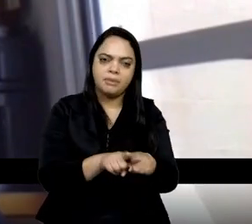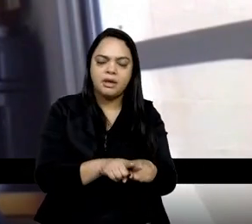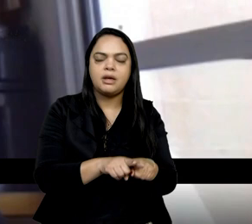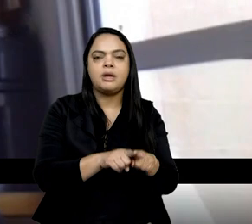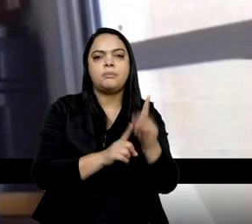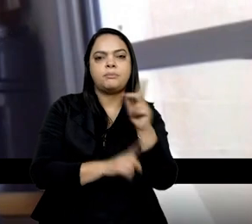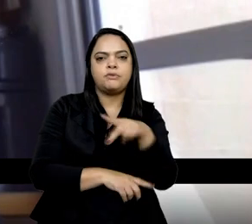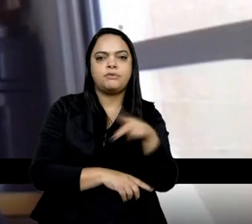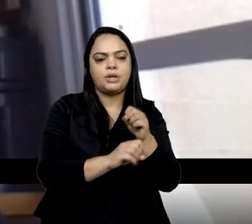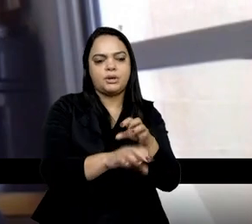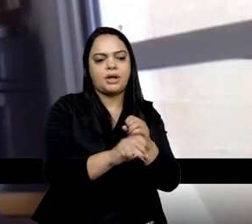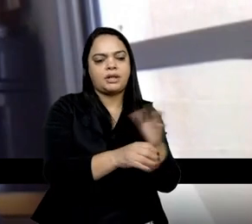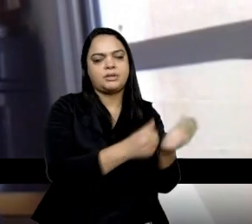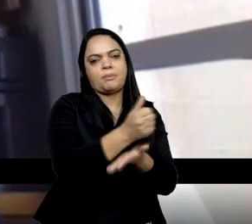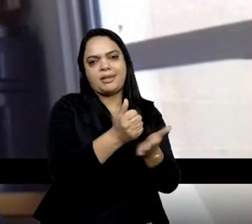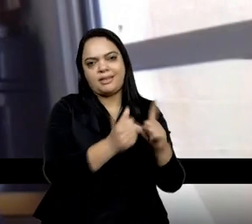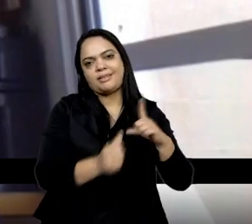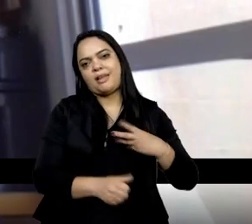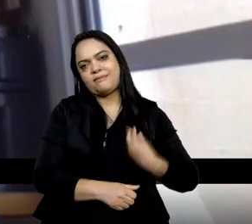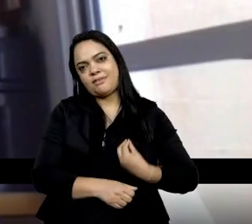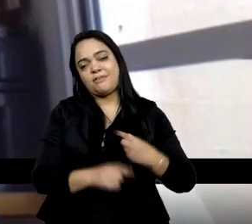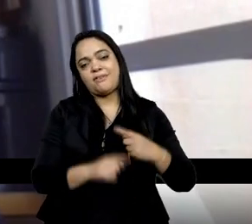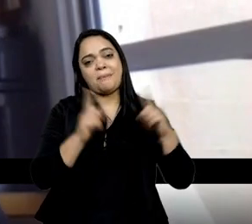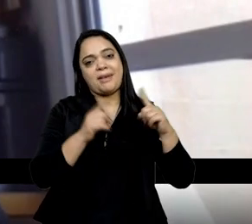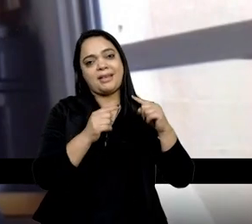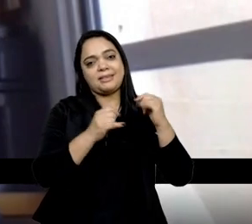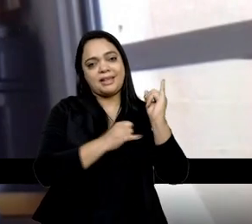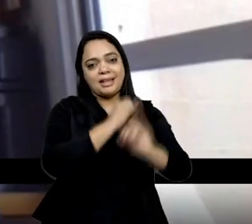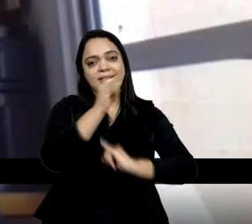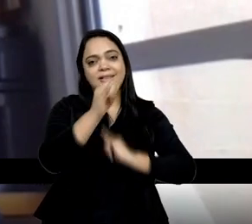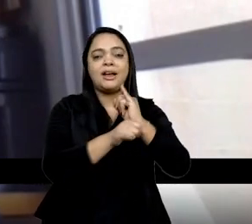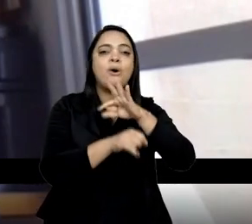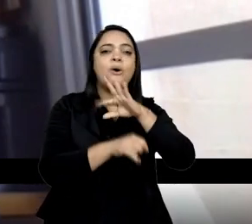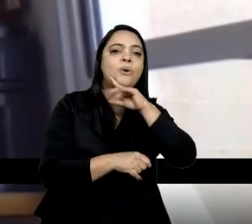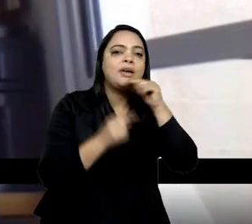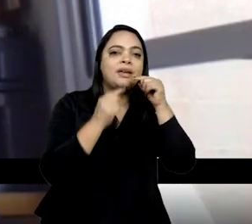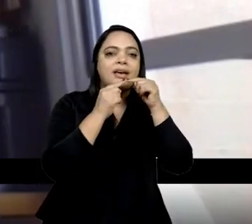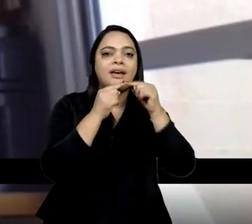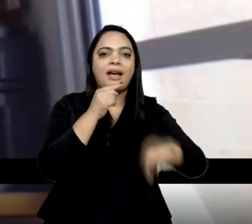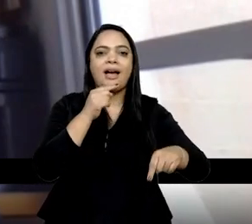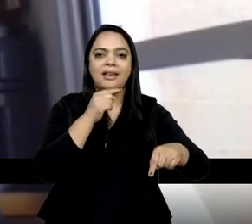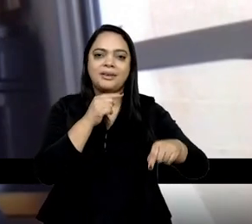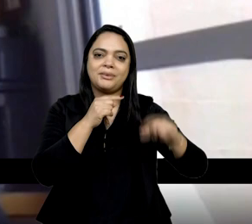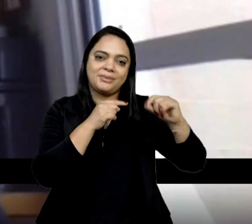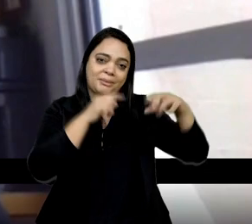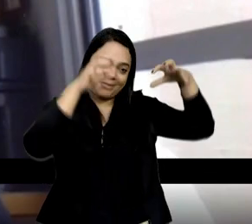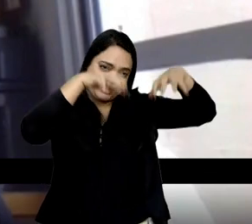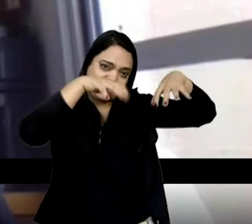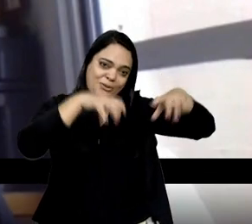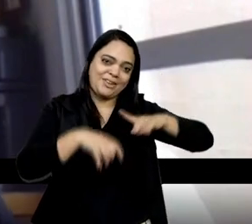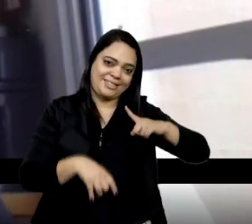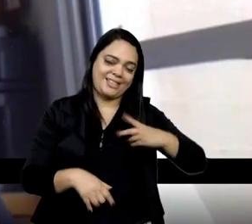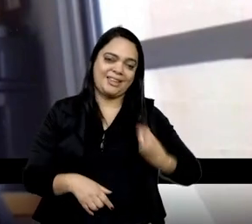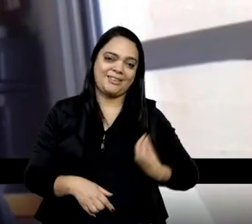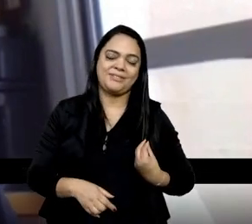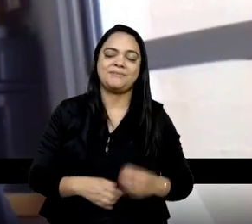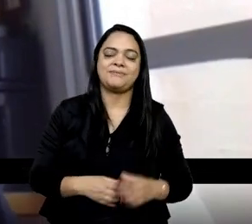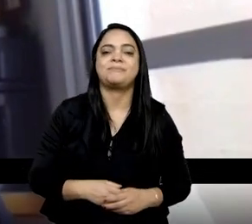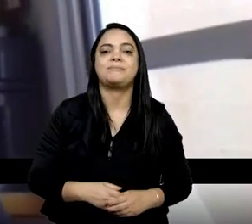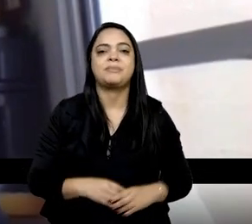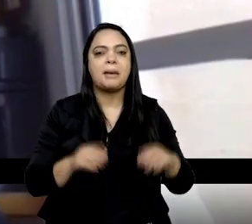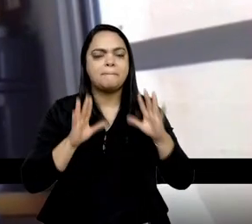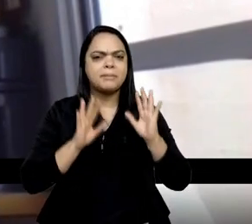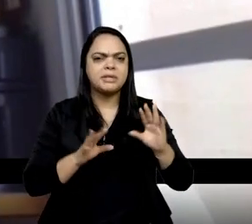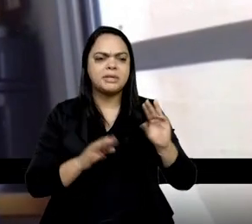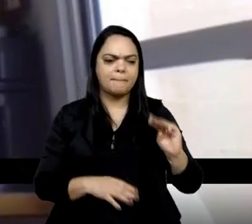na conversa, mas ela disse que a internet dela estava muito ruim, está chovendo aqui no estado, né? Mas, assim, o Mato Grosso do Sul